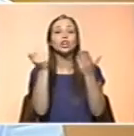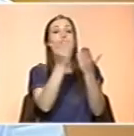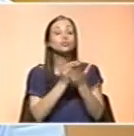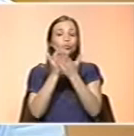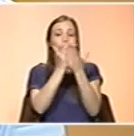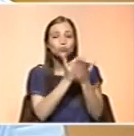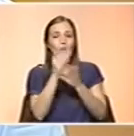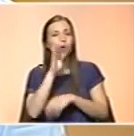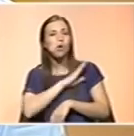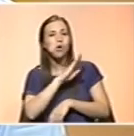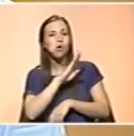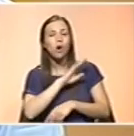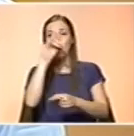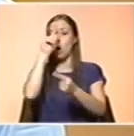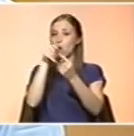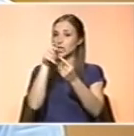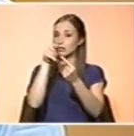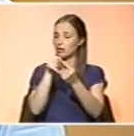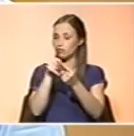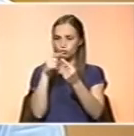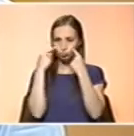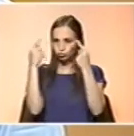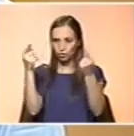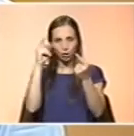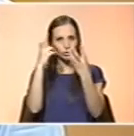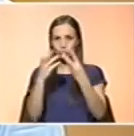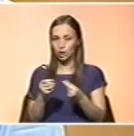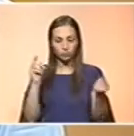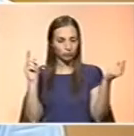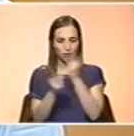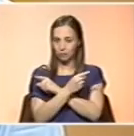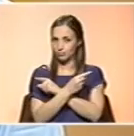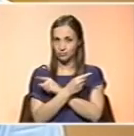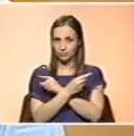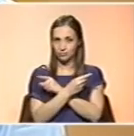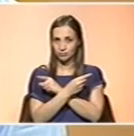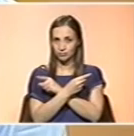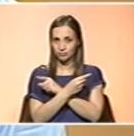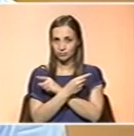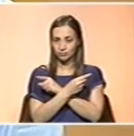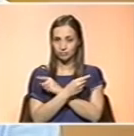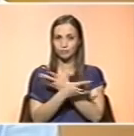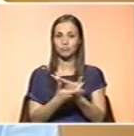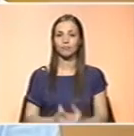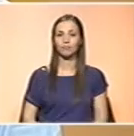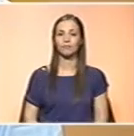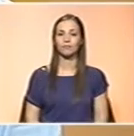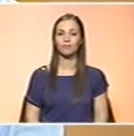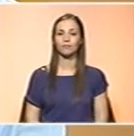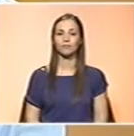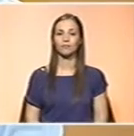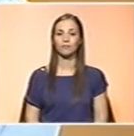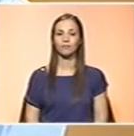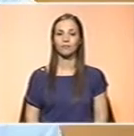foram no sentido inverso daqueles com os alimentos ricos em antioxidantes. Aliás, uma meta